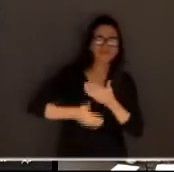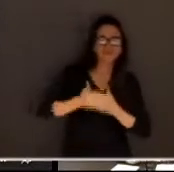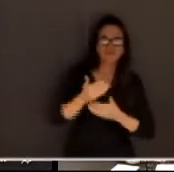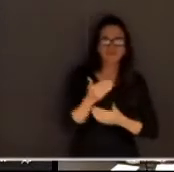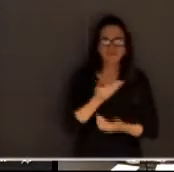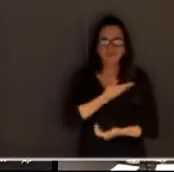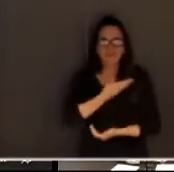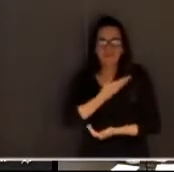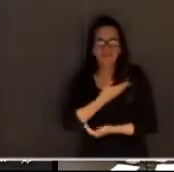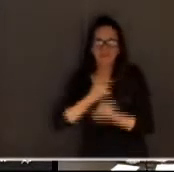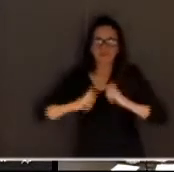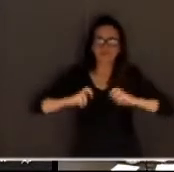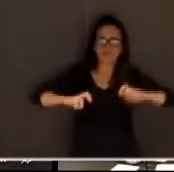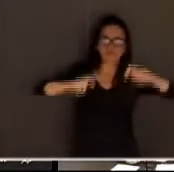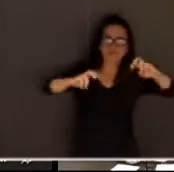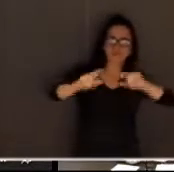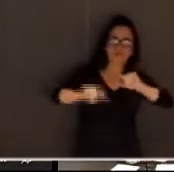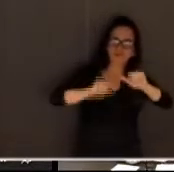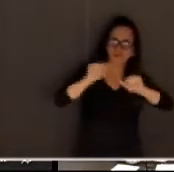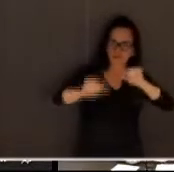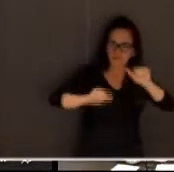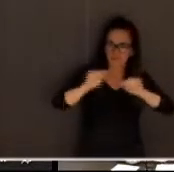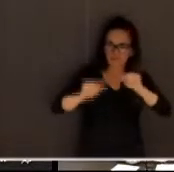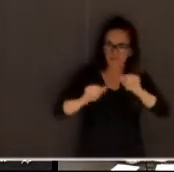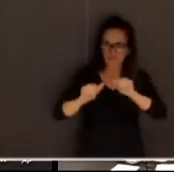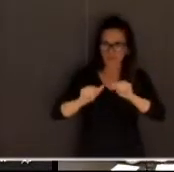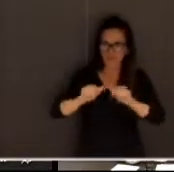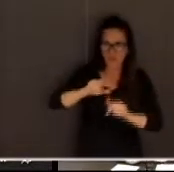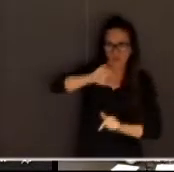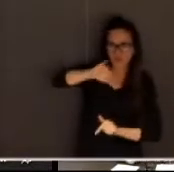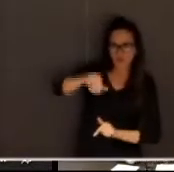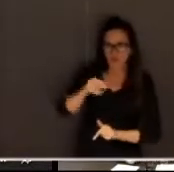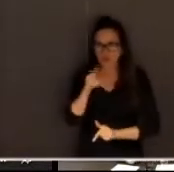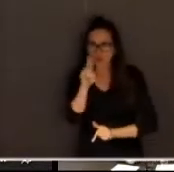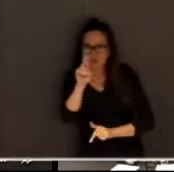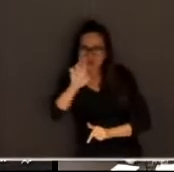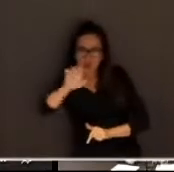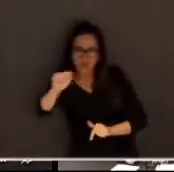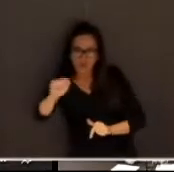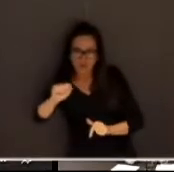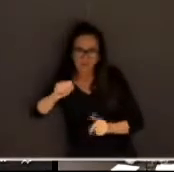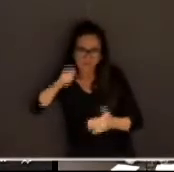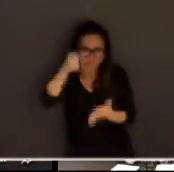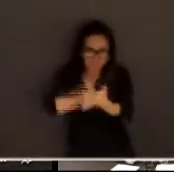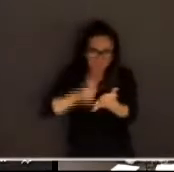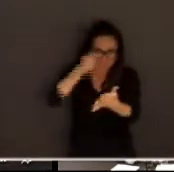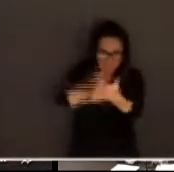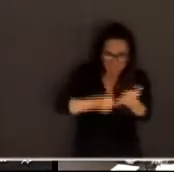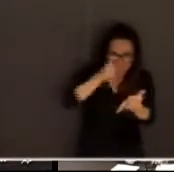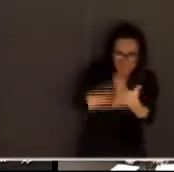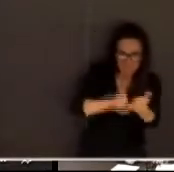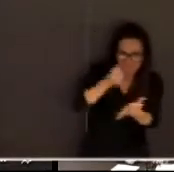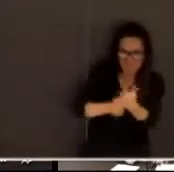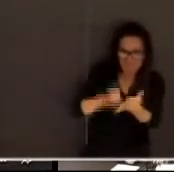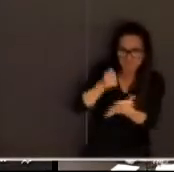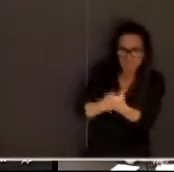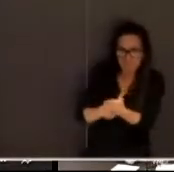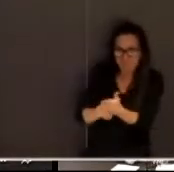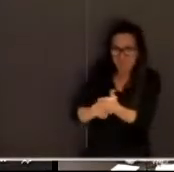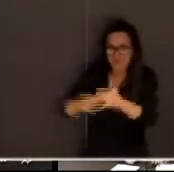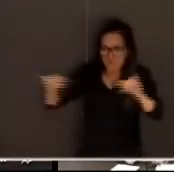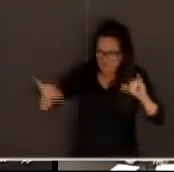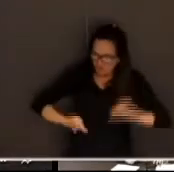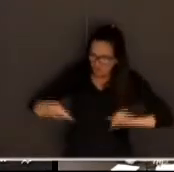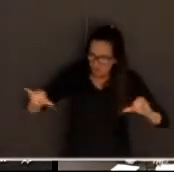fique a reflexão dos colegas júri é lugar de luta júri é lugar de agonia onde a